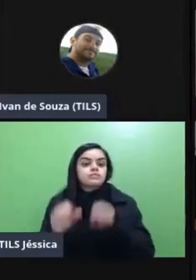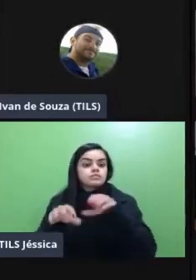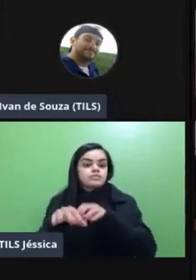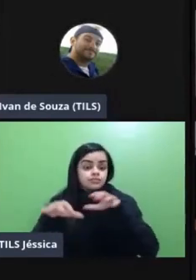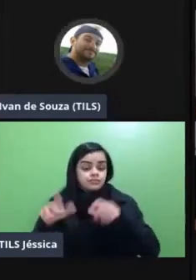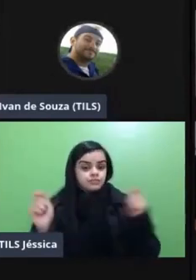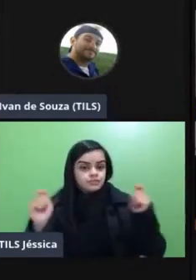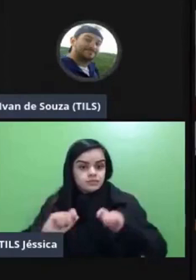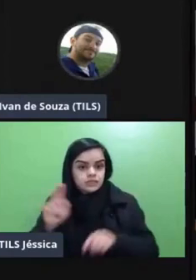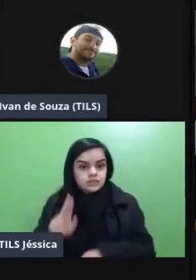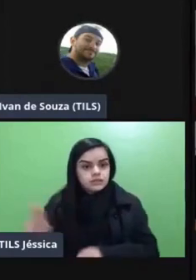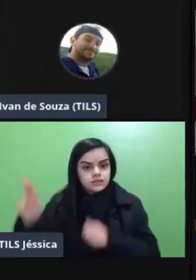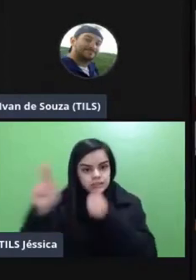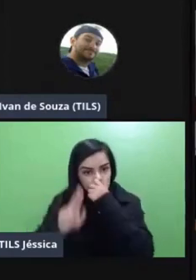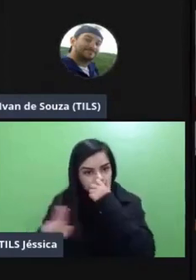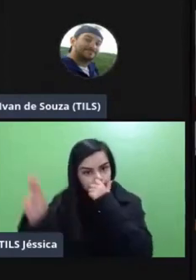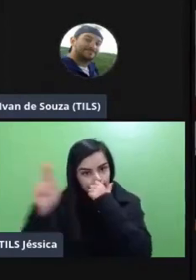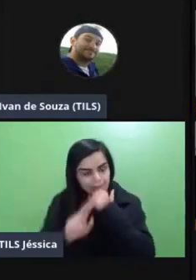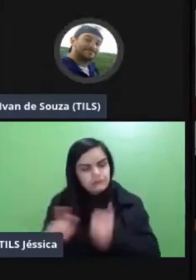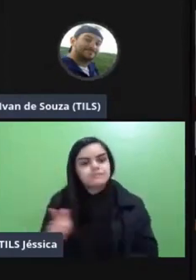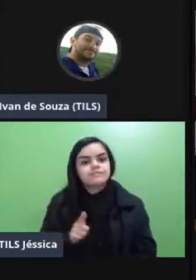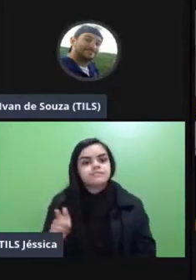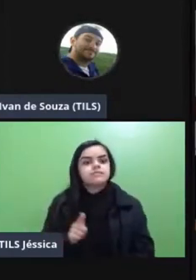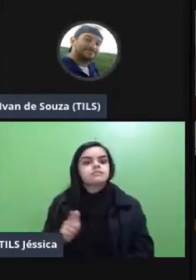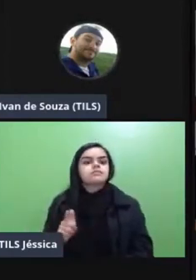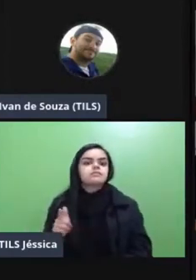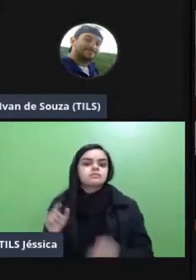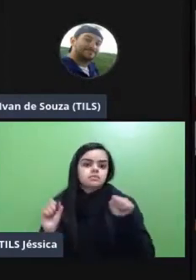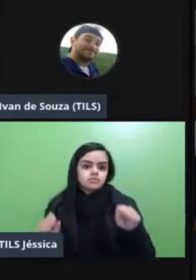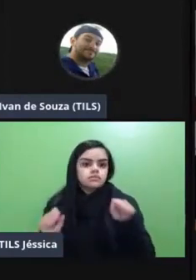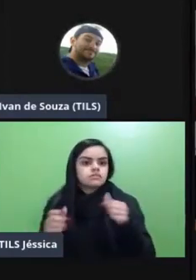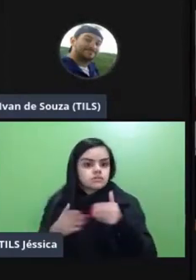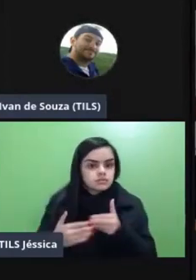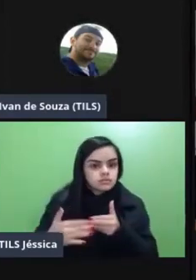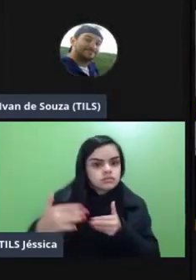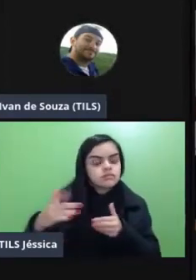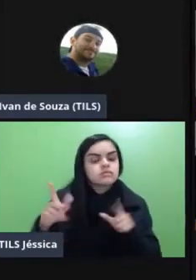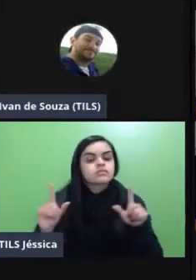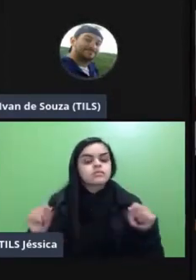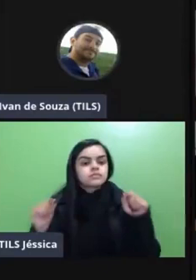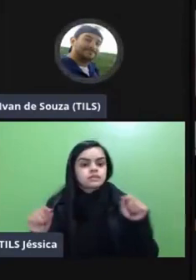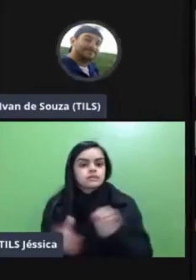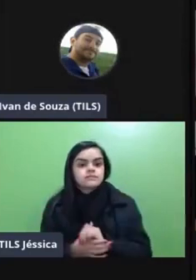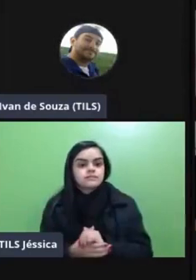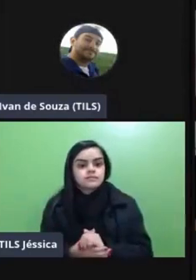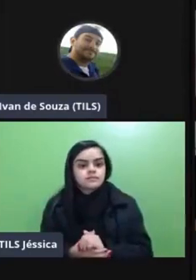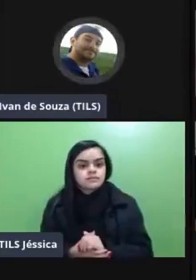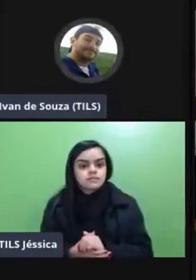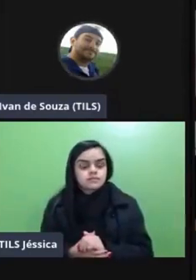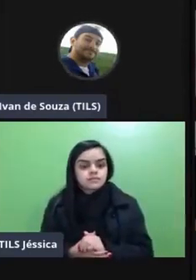possível de usar nós temos ali o estudo de casa eu posso partir de um de um dado